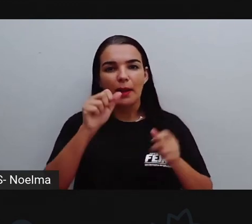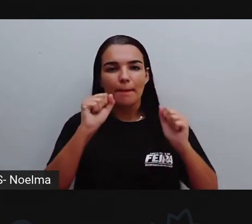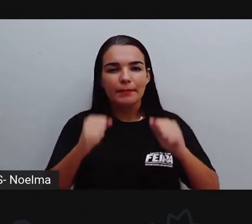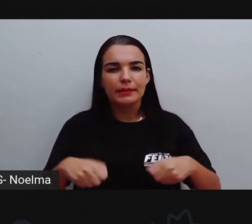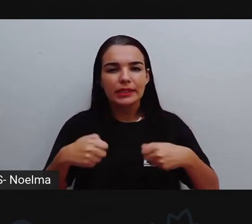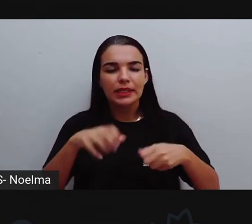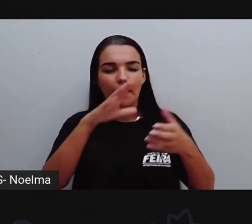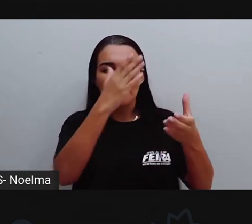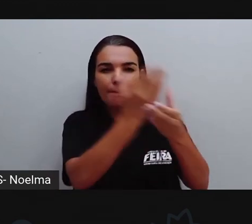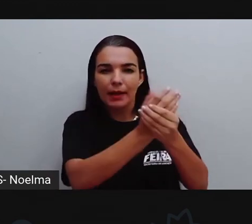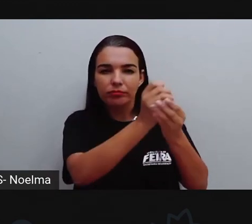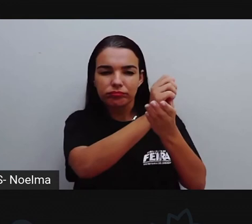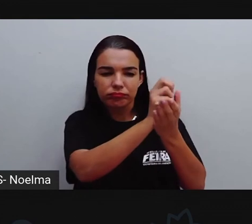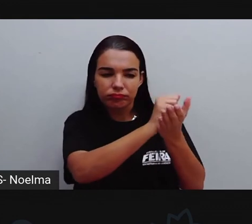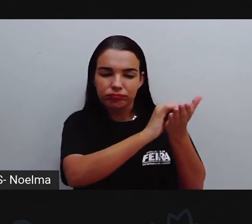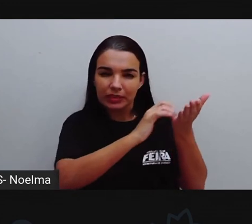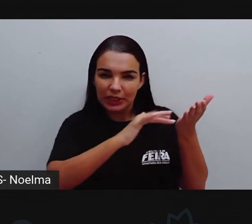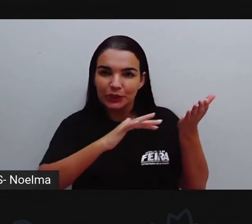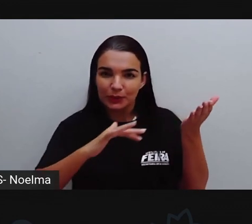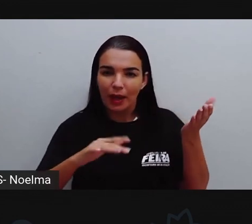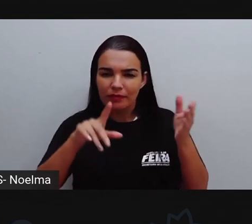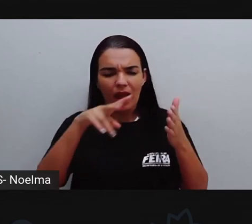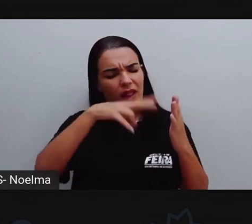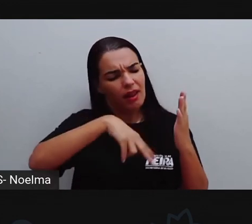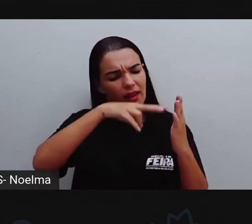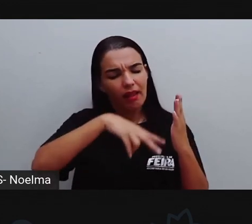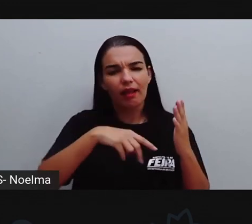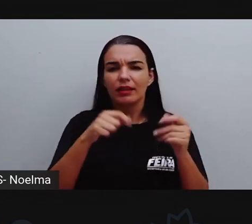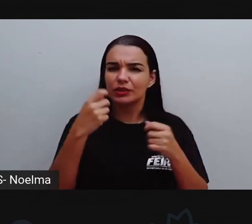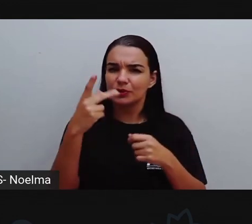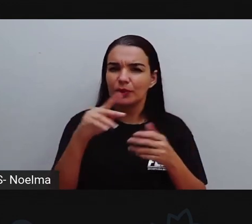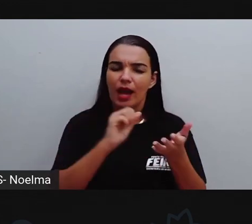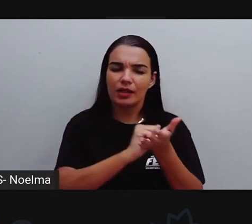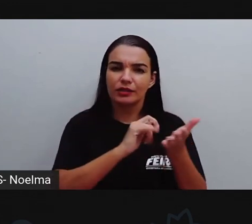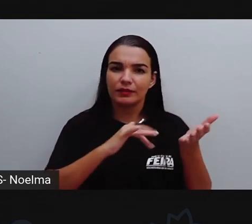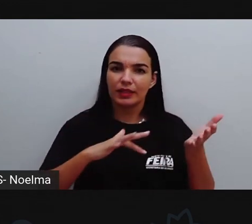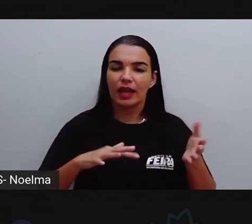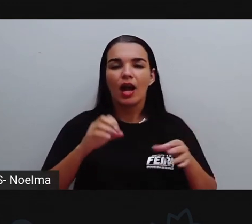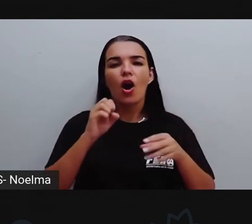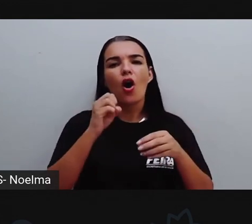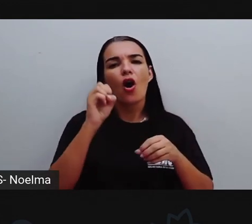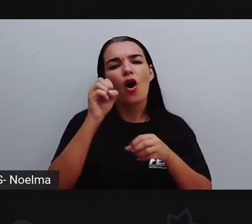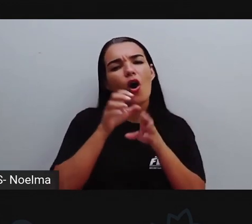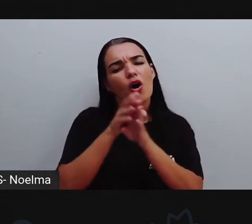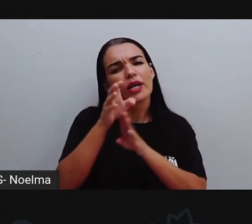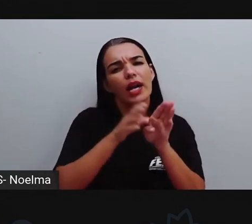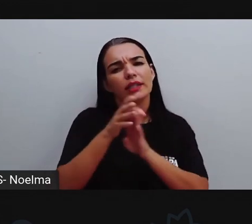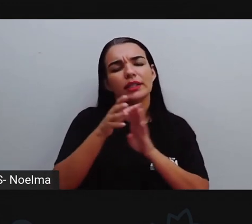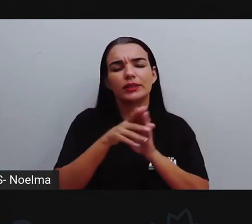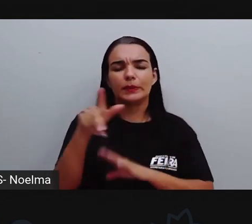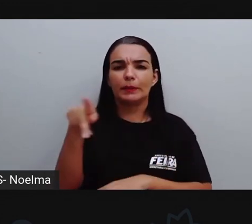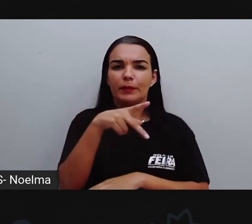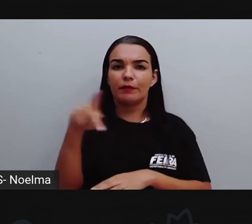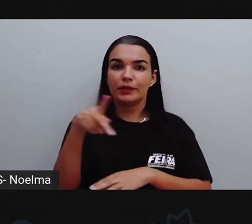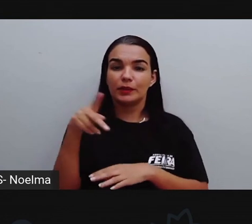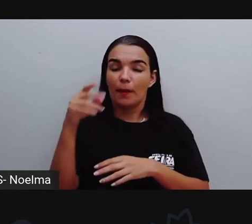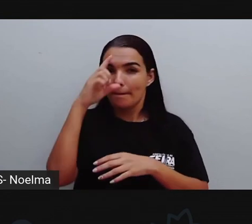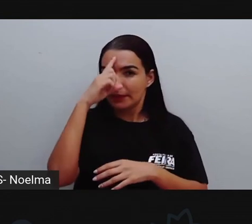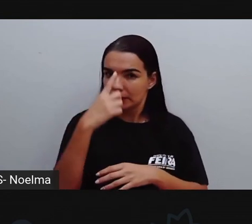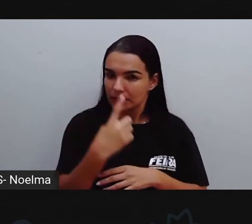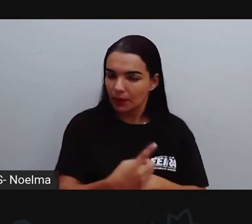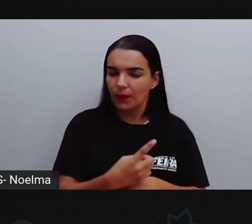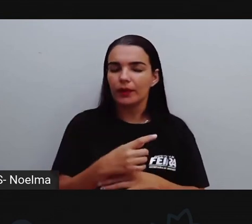seu percurso pedagógico, leia direitinho as atividades, as orientações que foram dadas pelo seu professor, pela sua